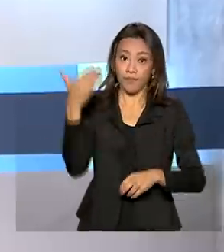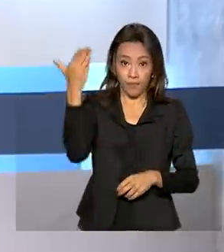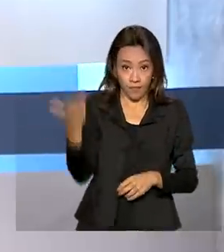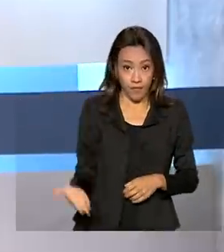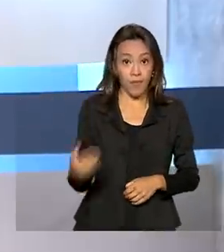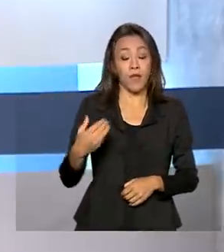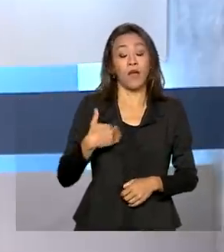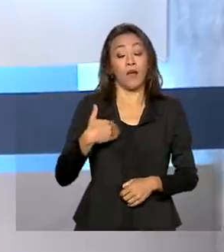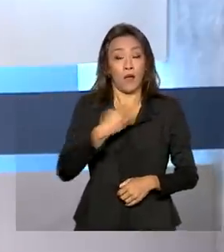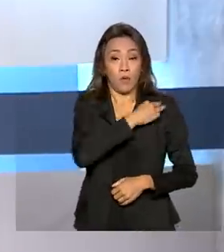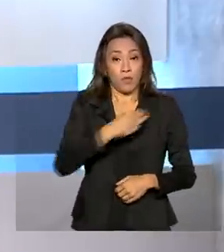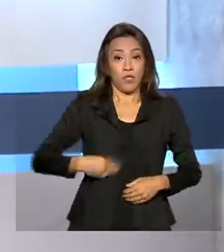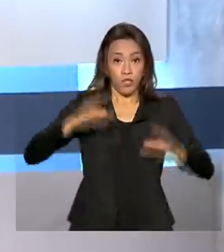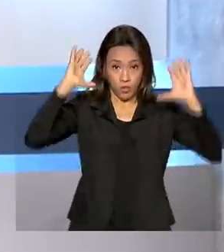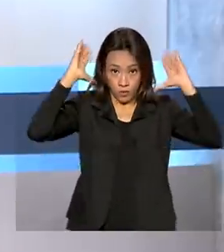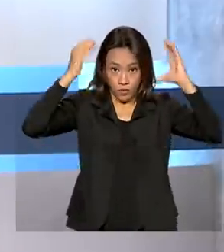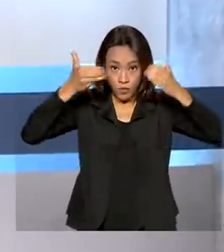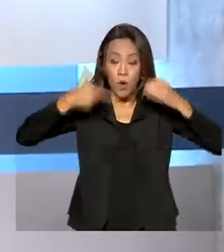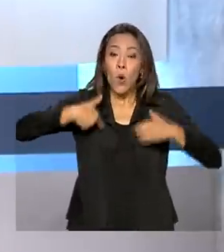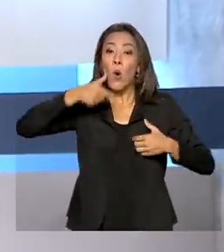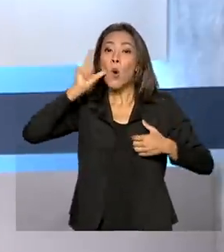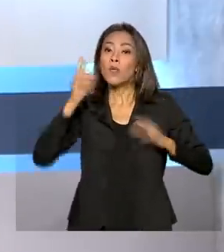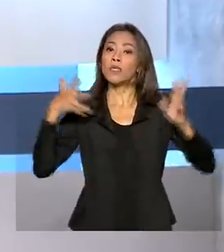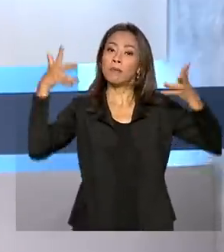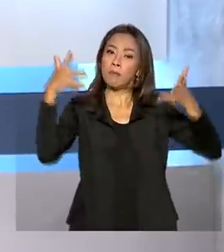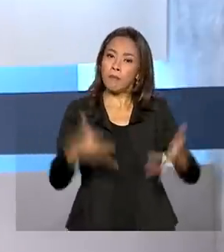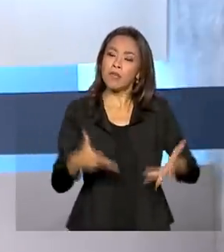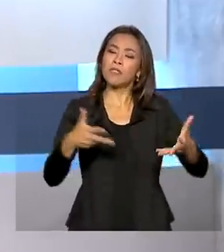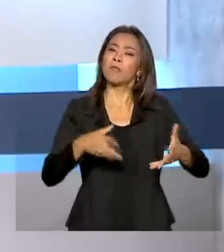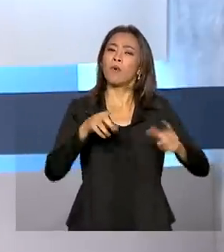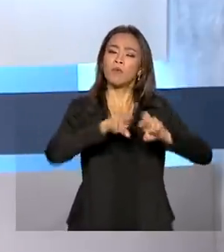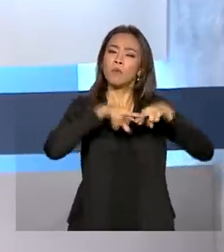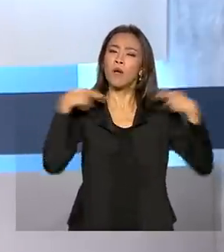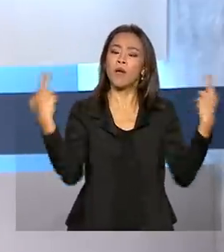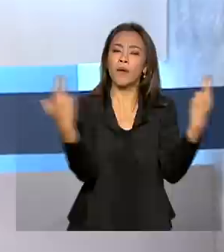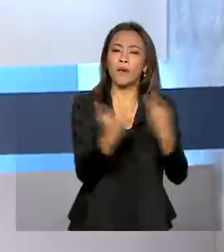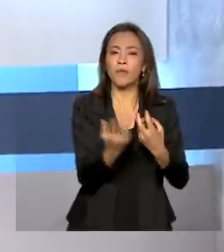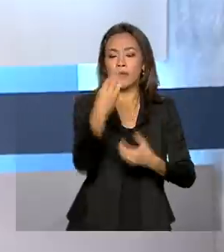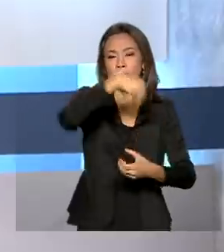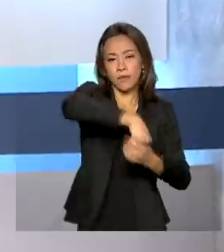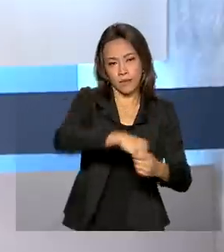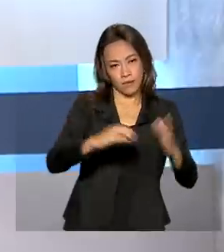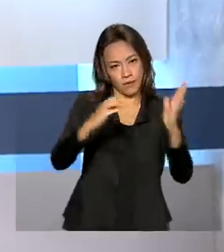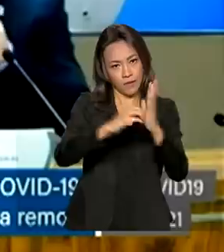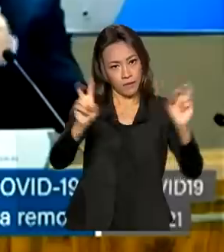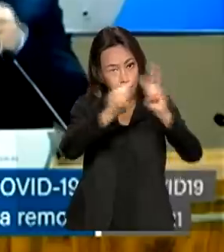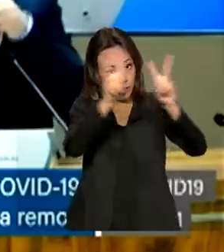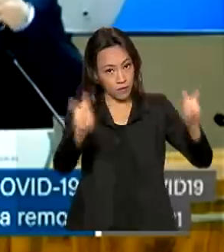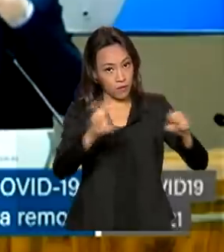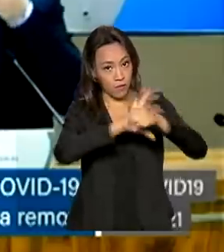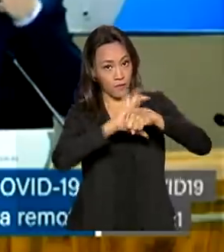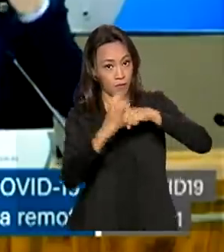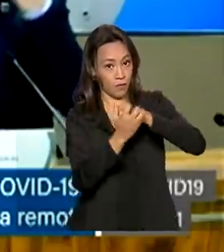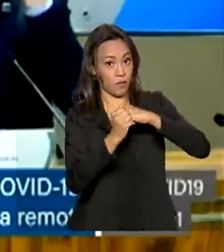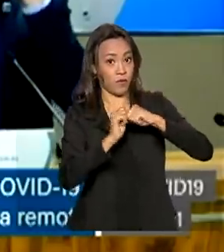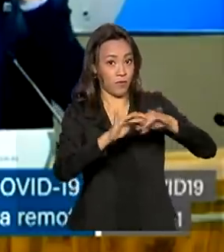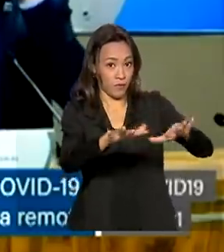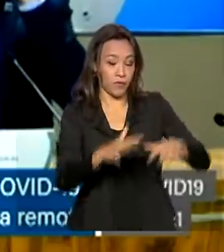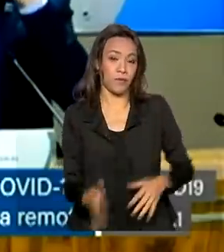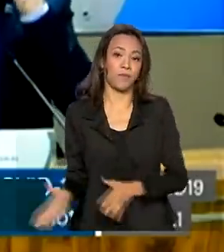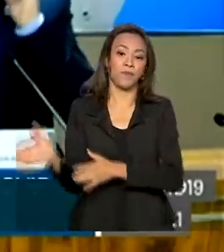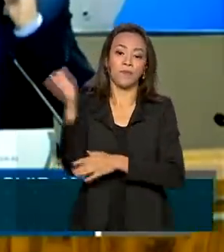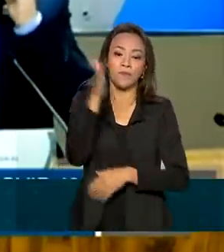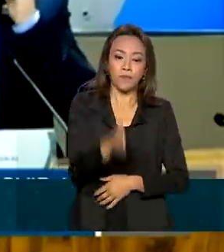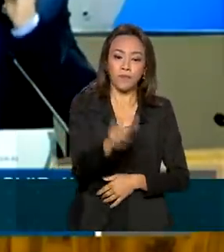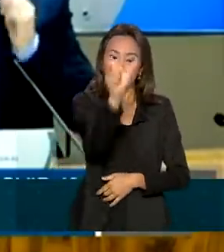Pontes participou ontem de audiência na Comissão Temporária do Senado sobre a Covid-19. O ministro Marcos